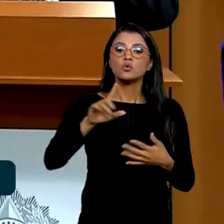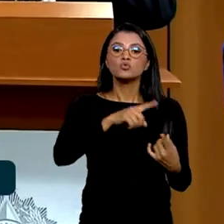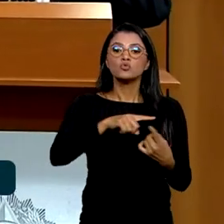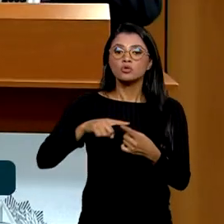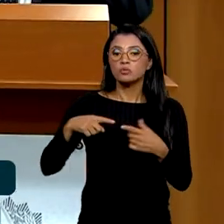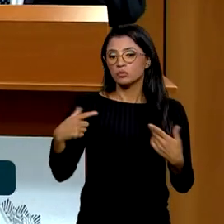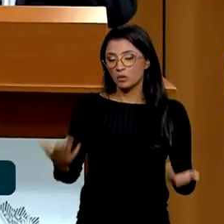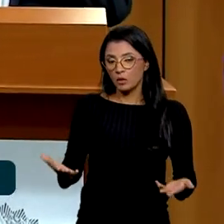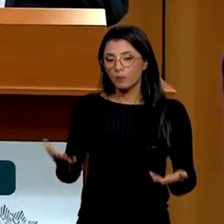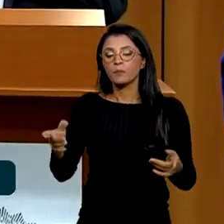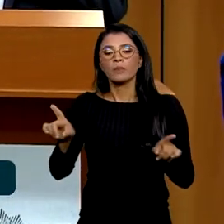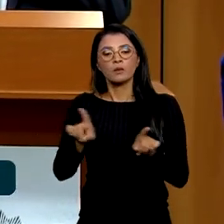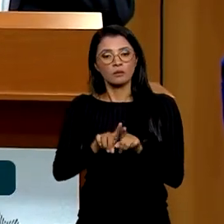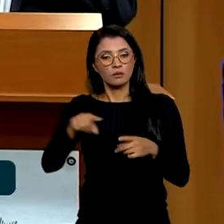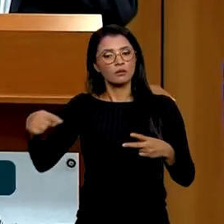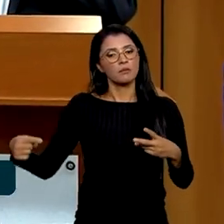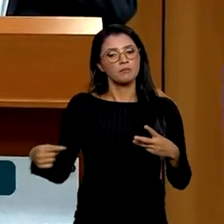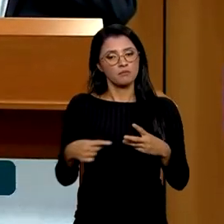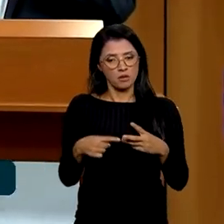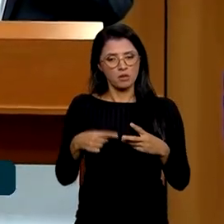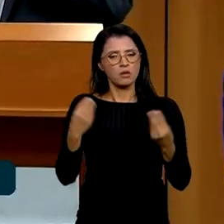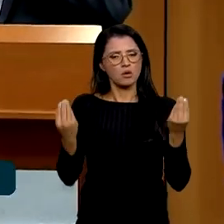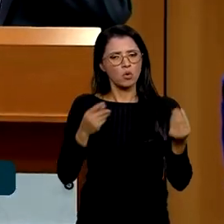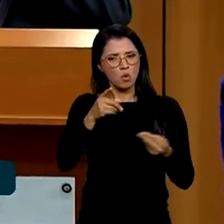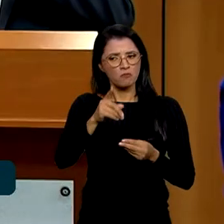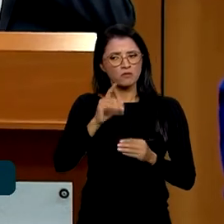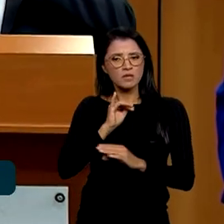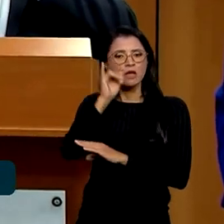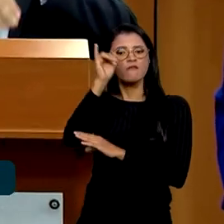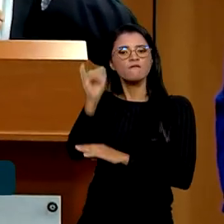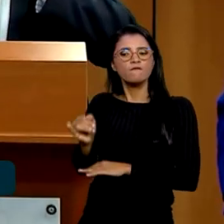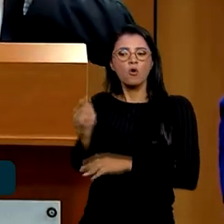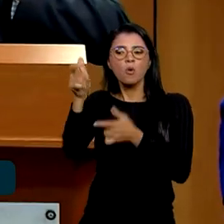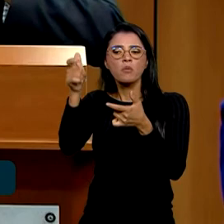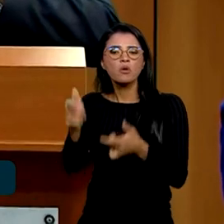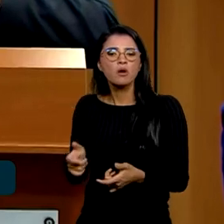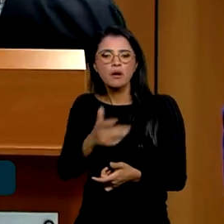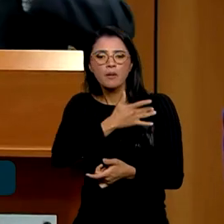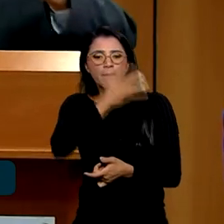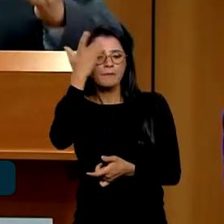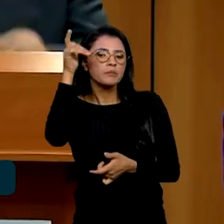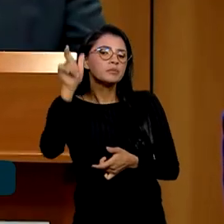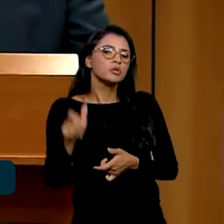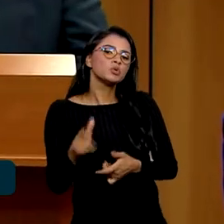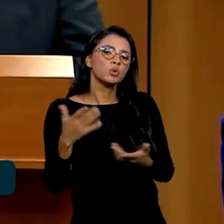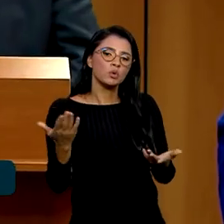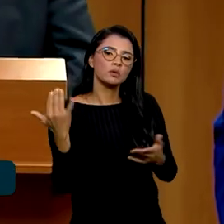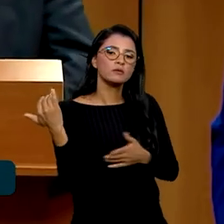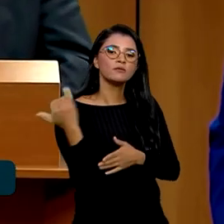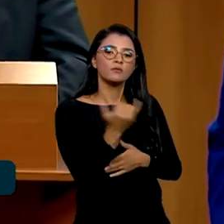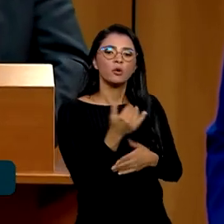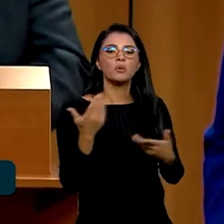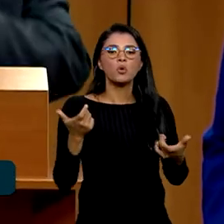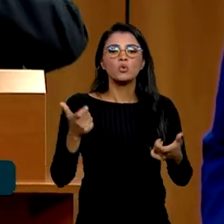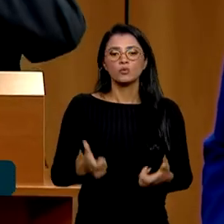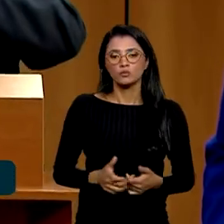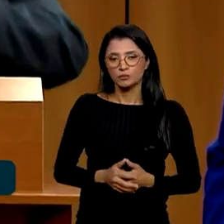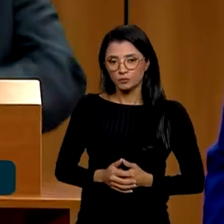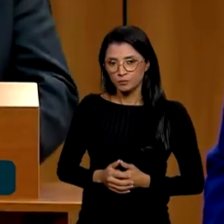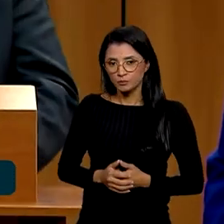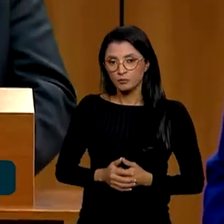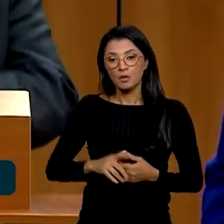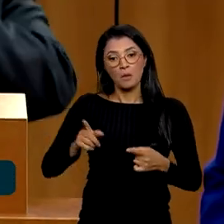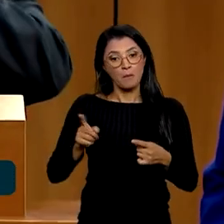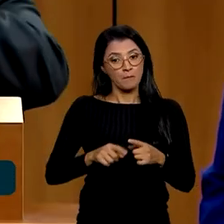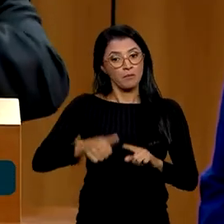e como você comunica a localização dessas pessoas. Então o primeiro